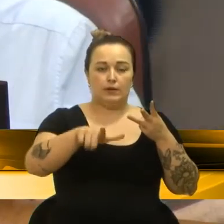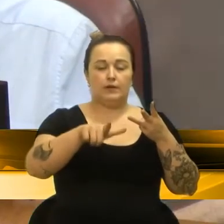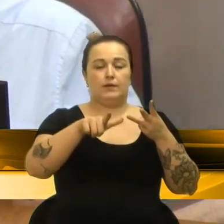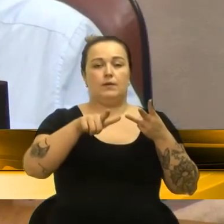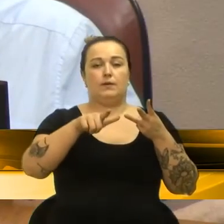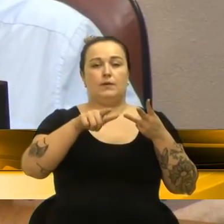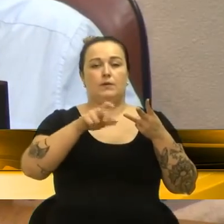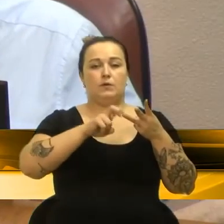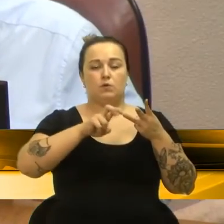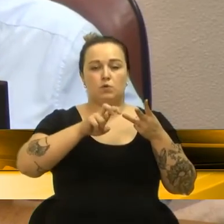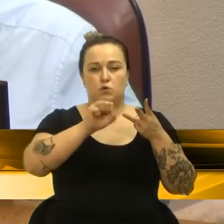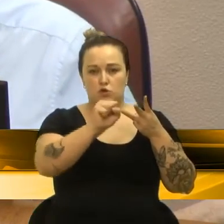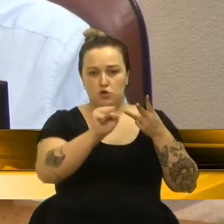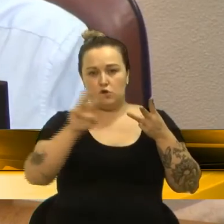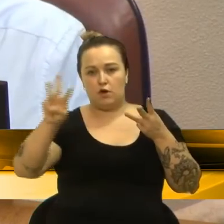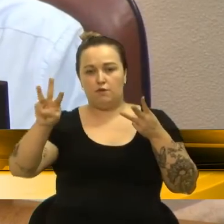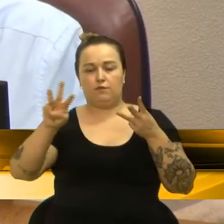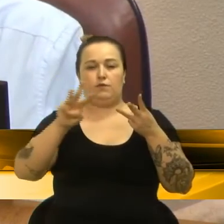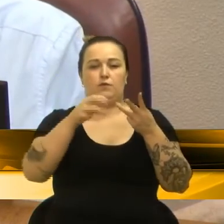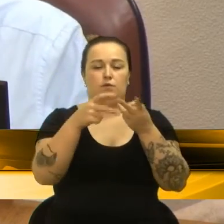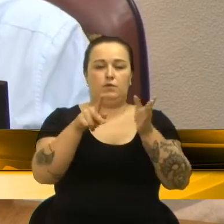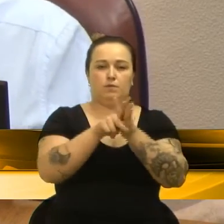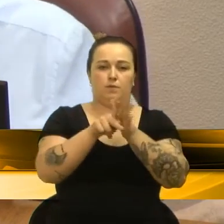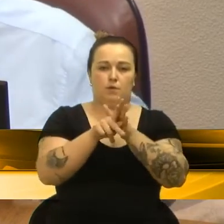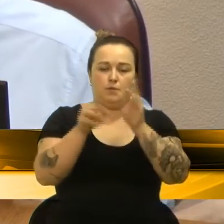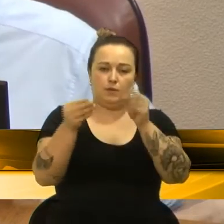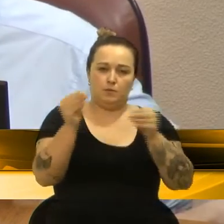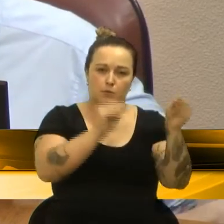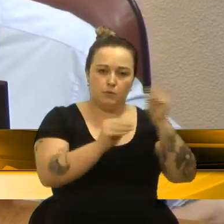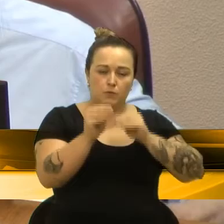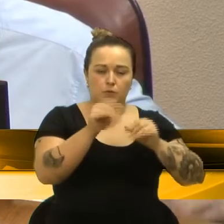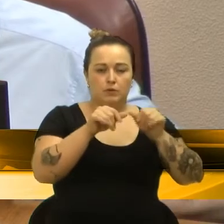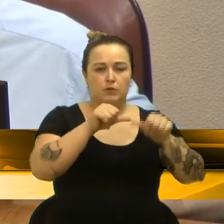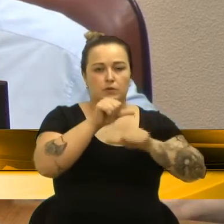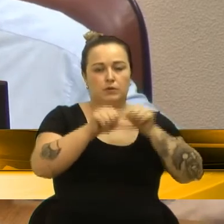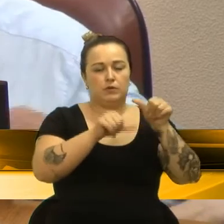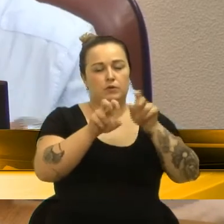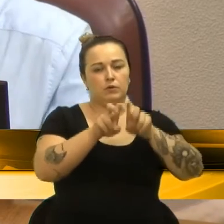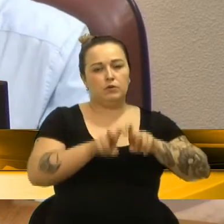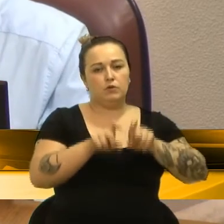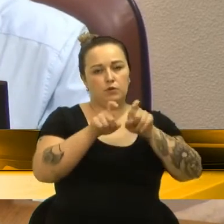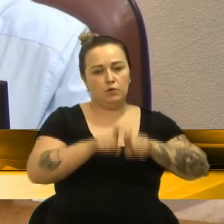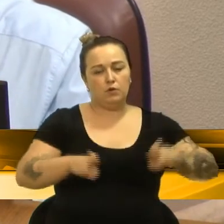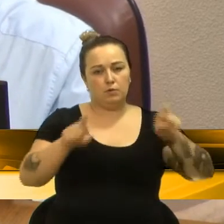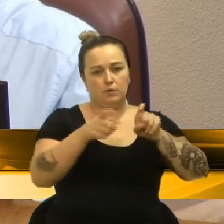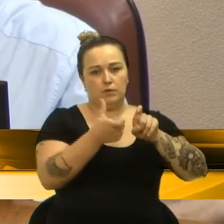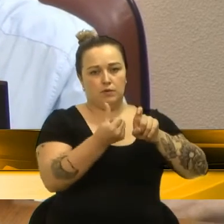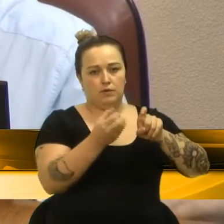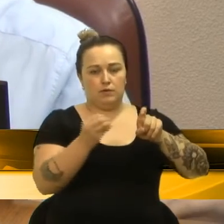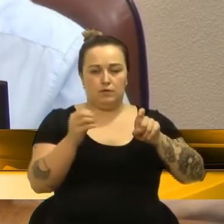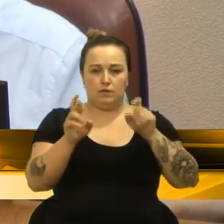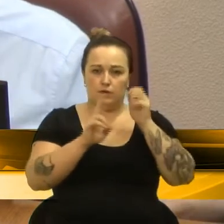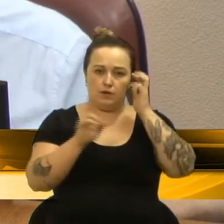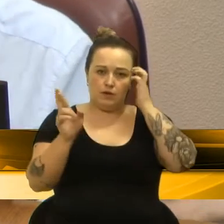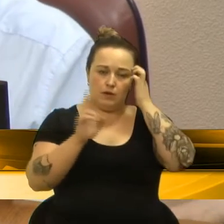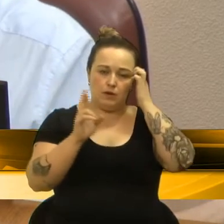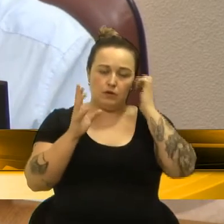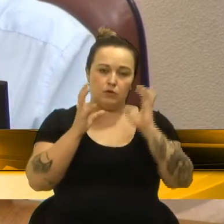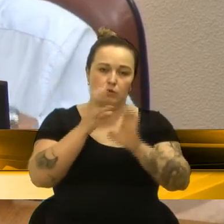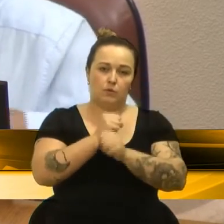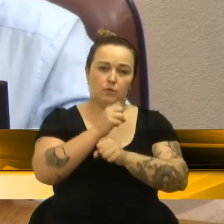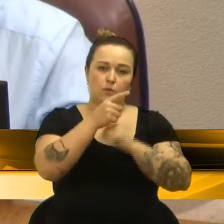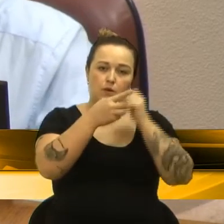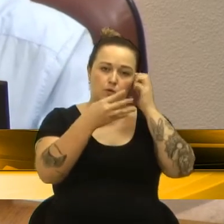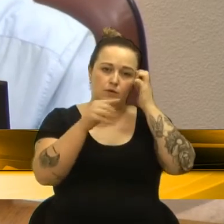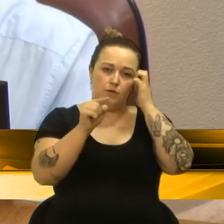administrativos 3.600, manutenção e reposição de computadores e acessórios 600 reais, despesas administrativas, subtotal 14